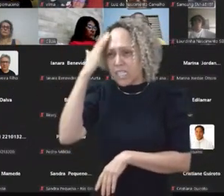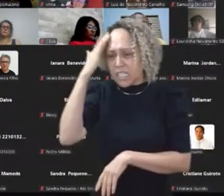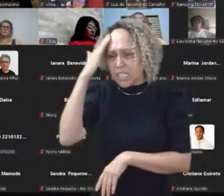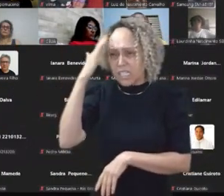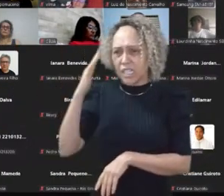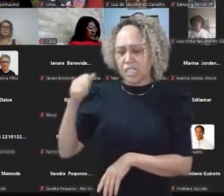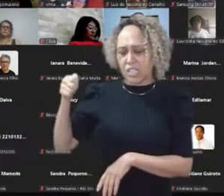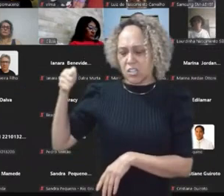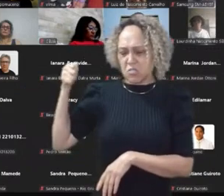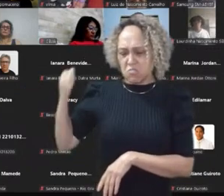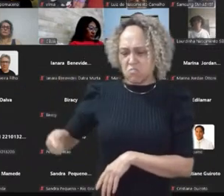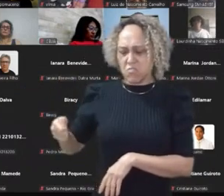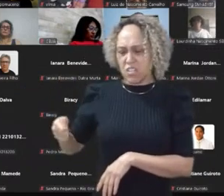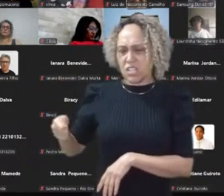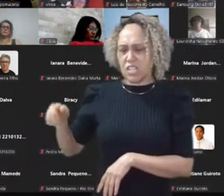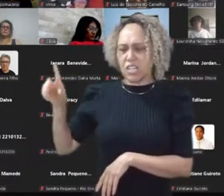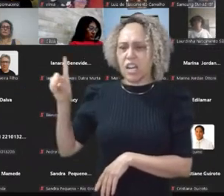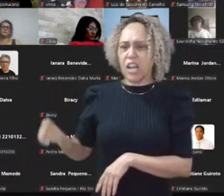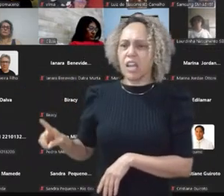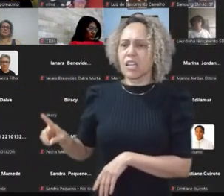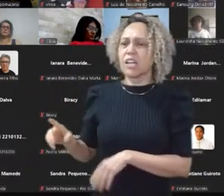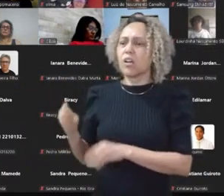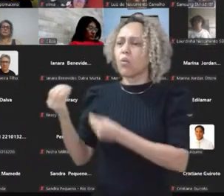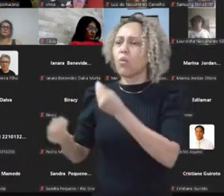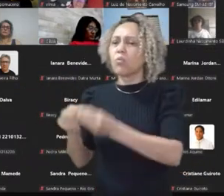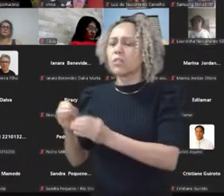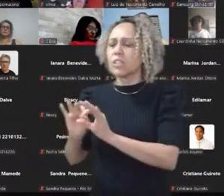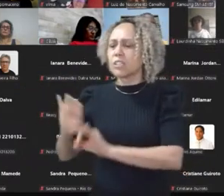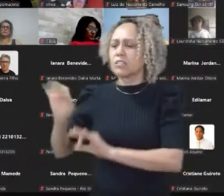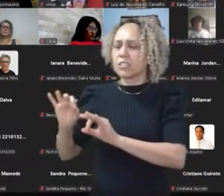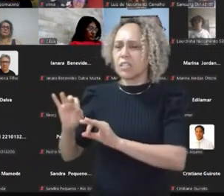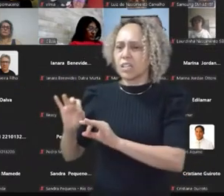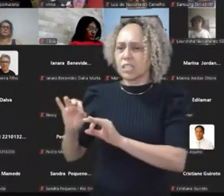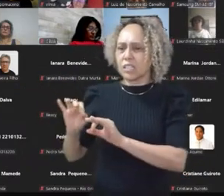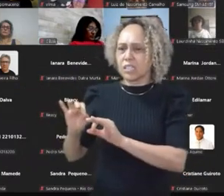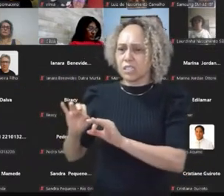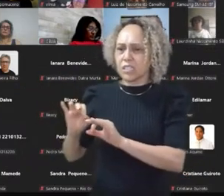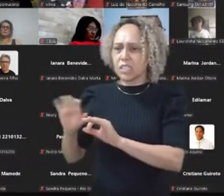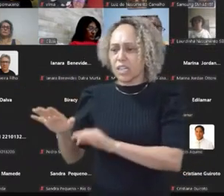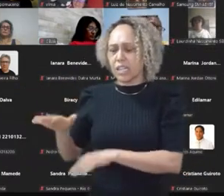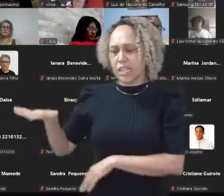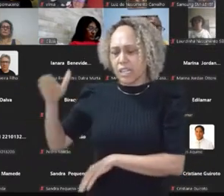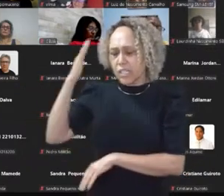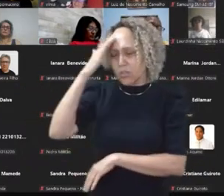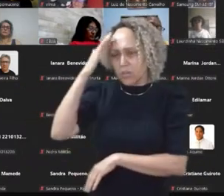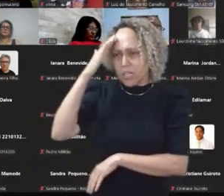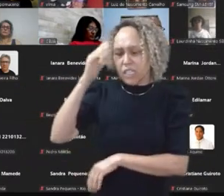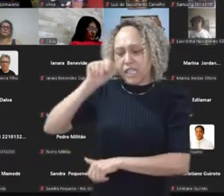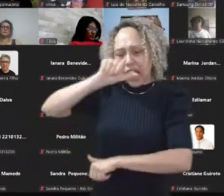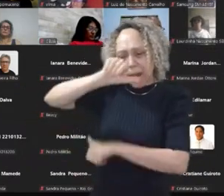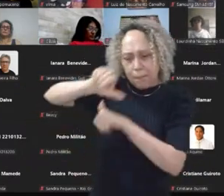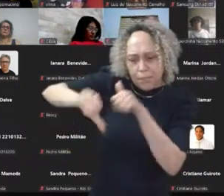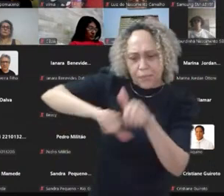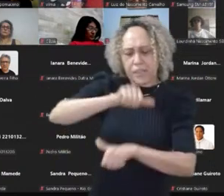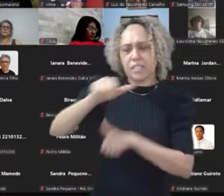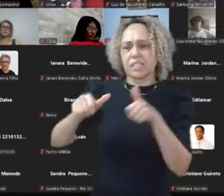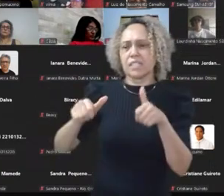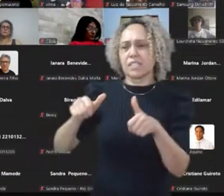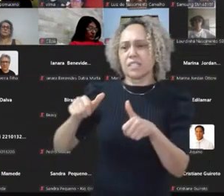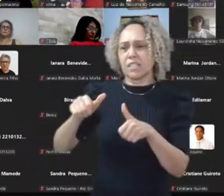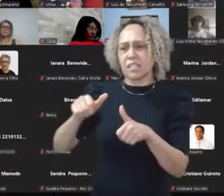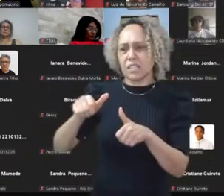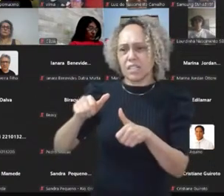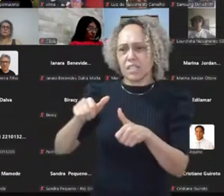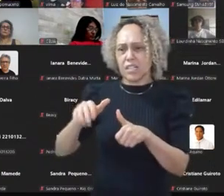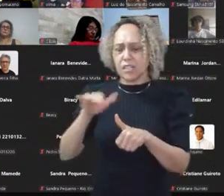ultradireita foi formado nessa transição. Eles compreenderam a mudança da esfera pública. Não é mais o